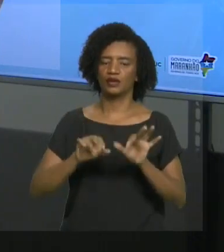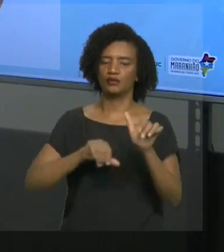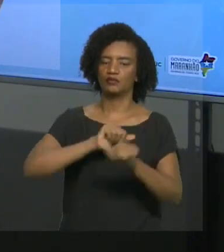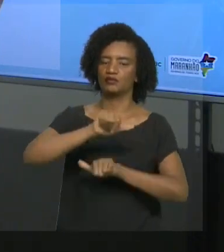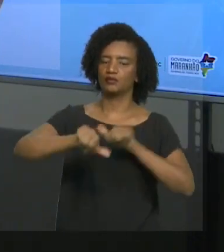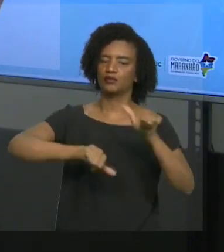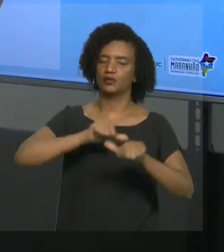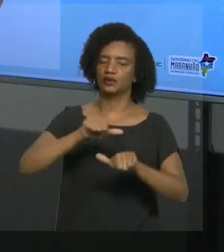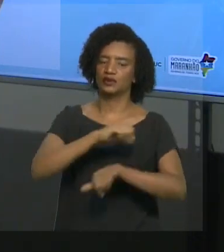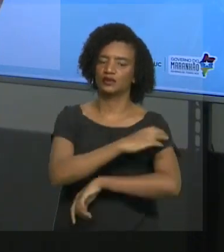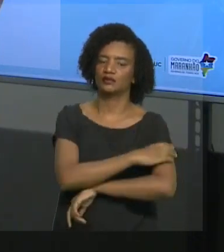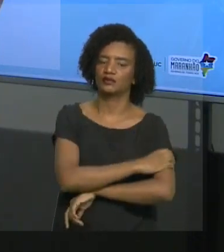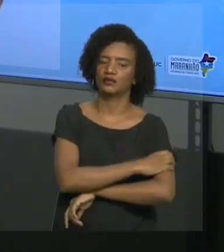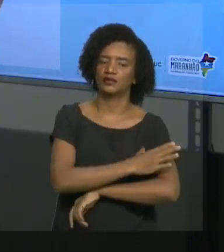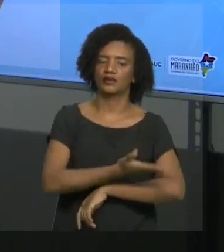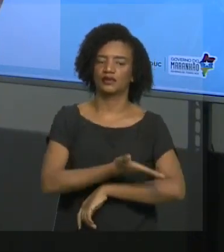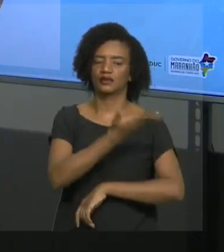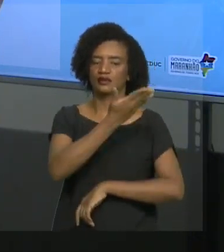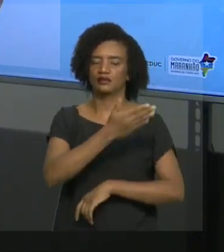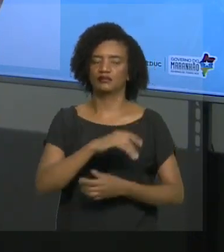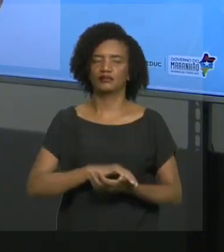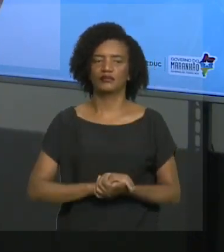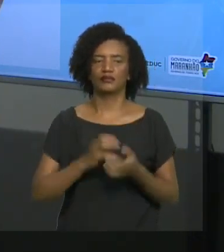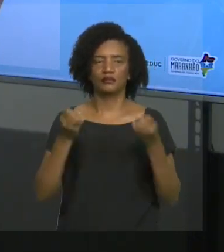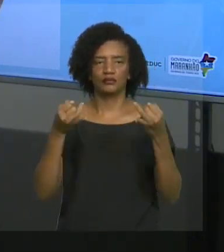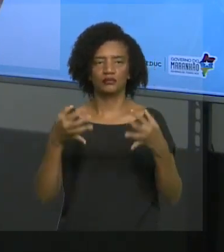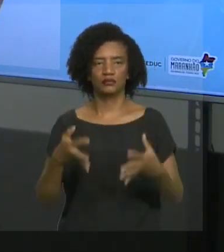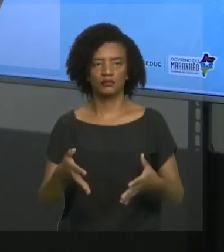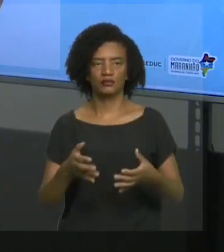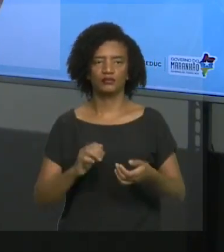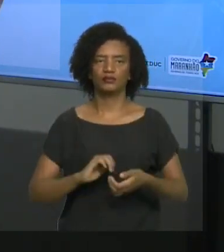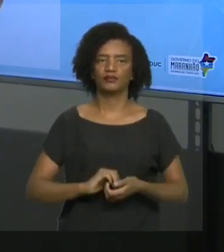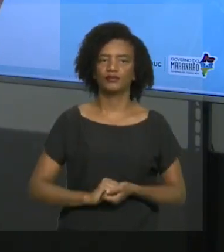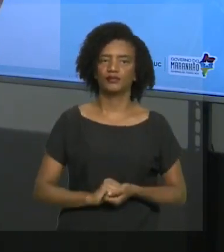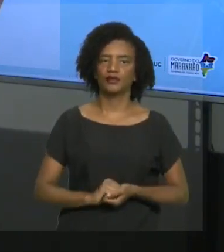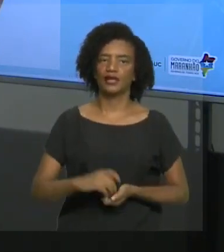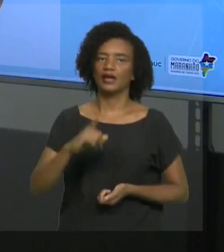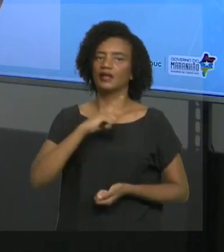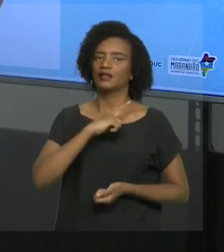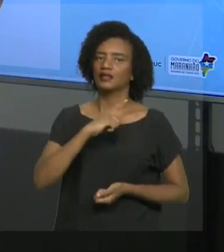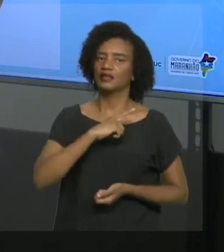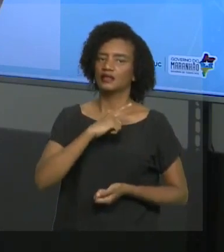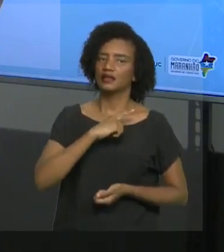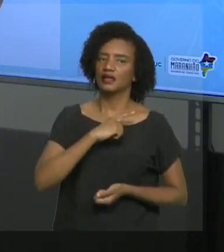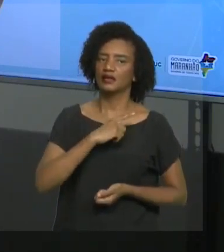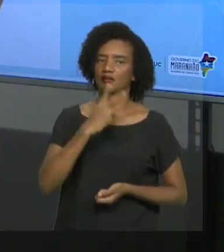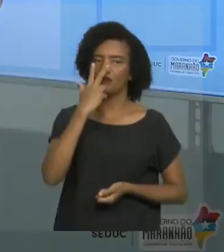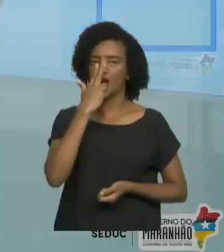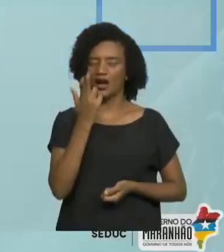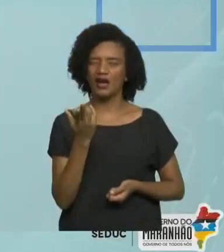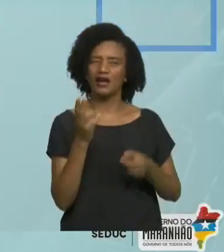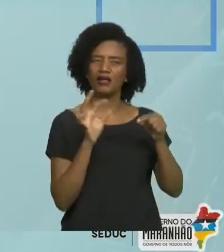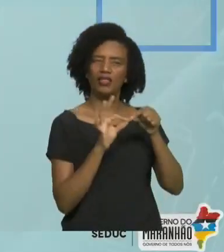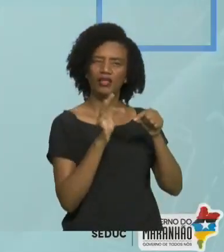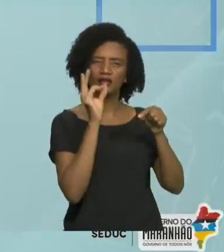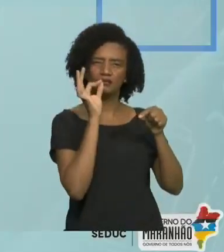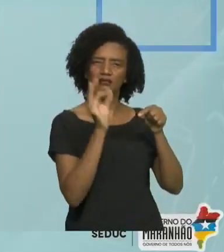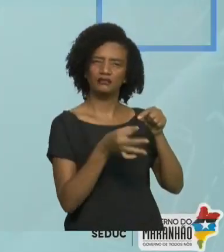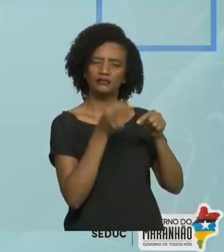Ao chegar nos alvéolos pulmonares, nós vamos ter um alvéolo pulmonar com esse formato. Parece um caixo de uva irrigado aqui com vasos.